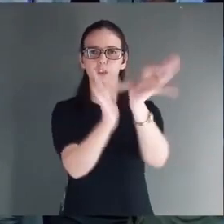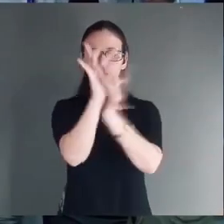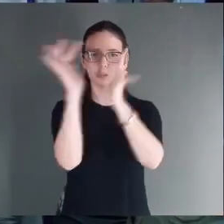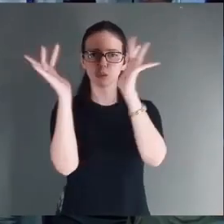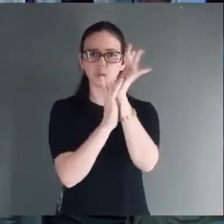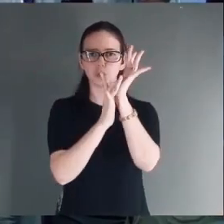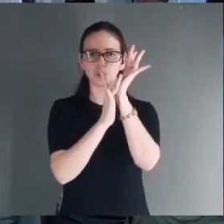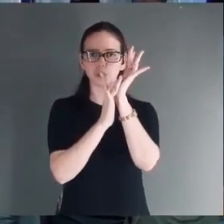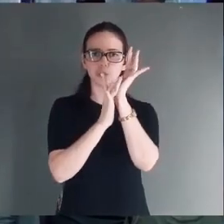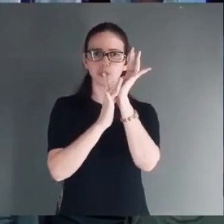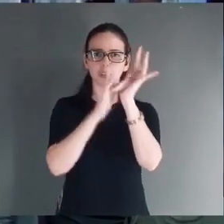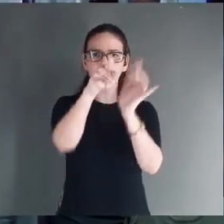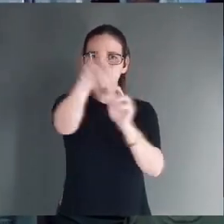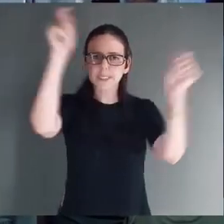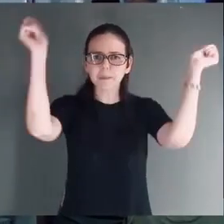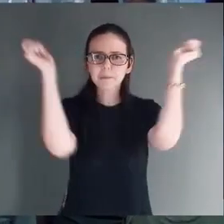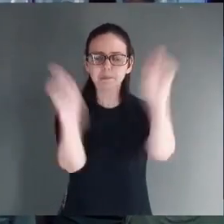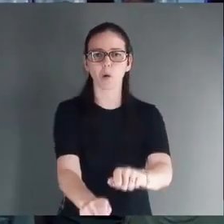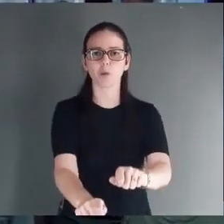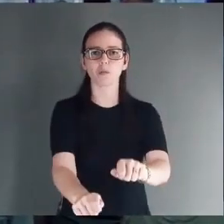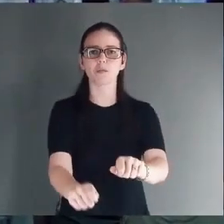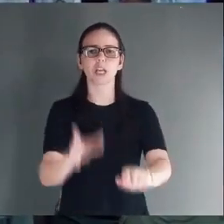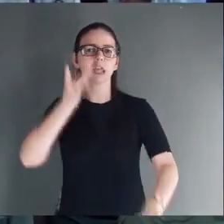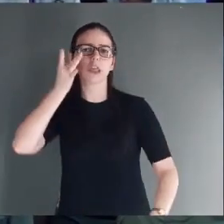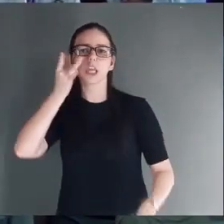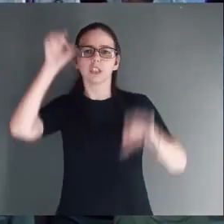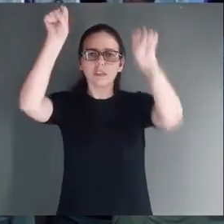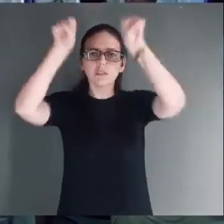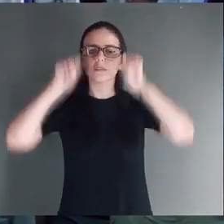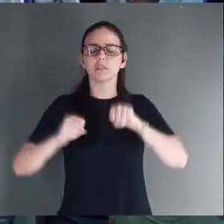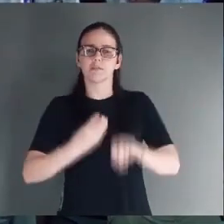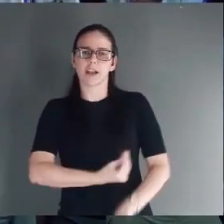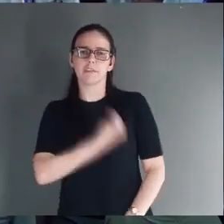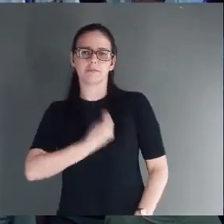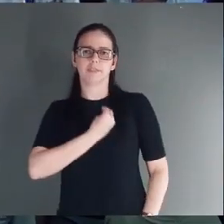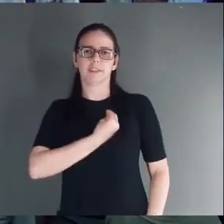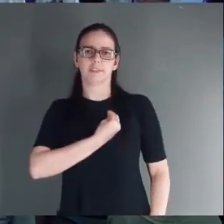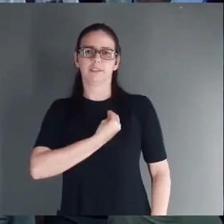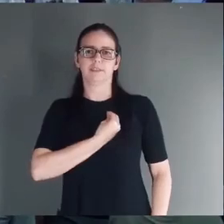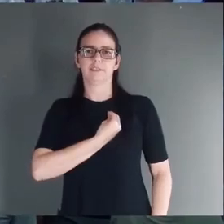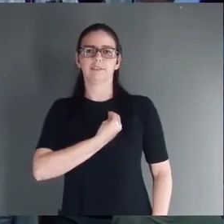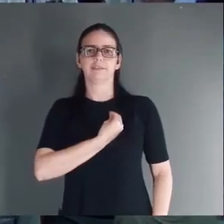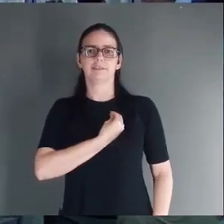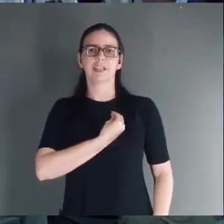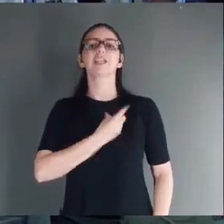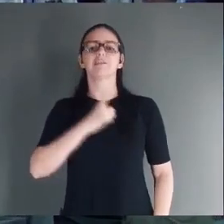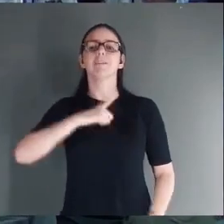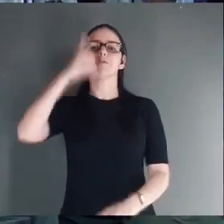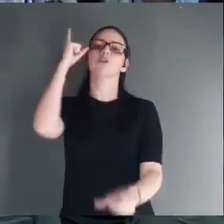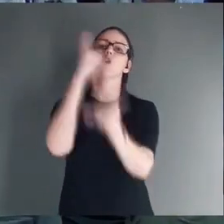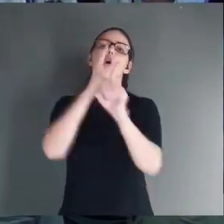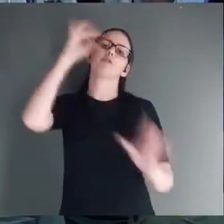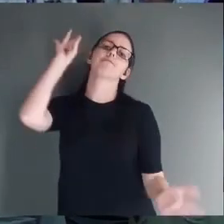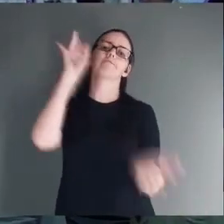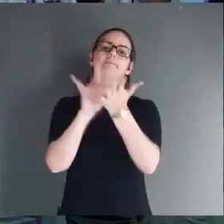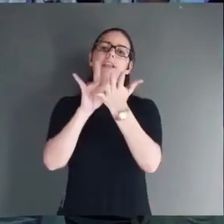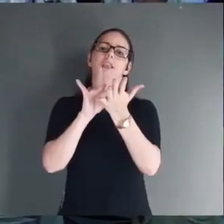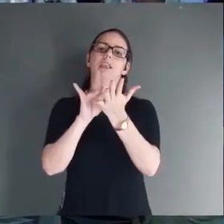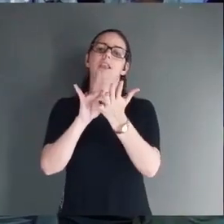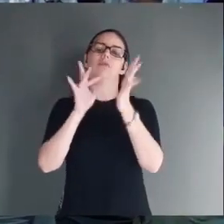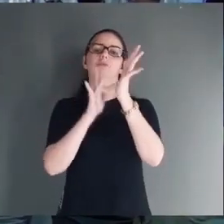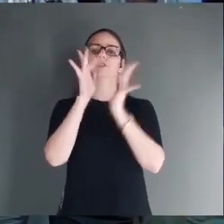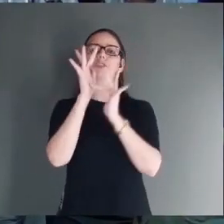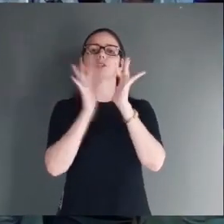E que eles possam ser uma testemunha viva De que eles tiveram um encontro verdadeiro contigo